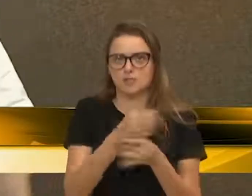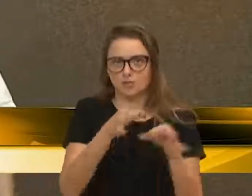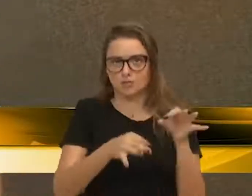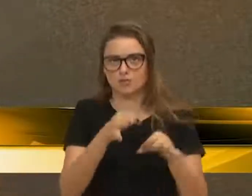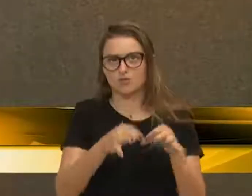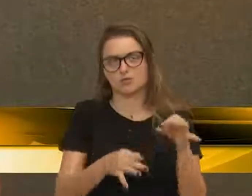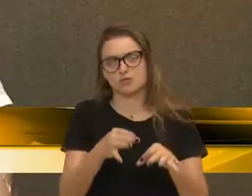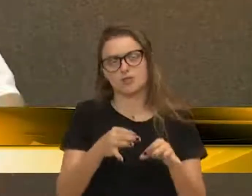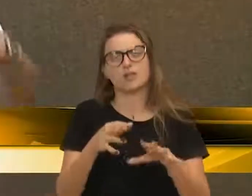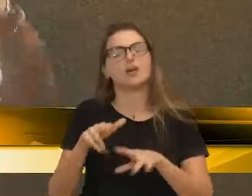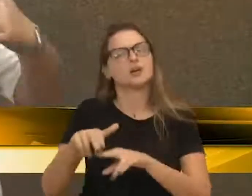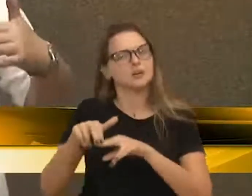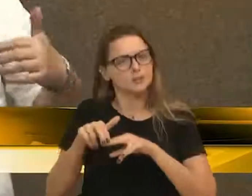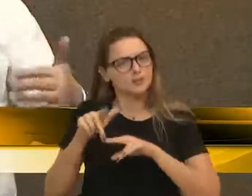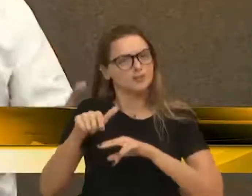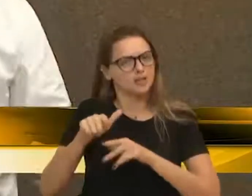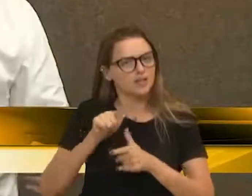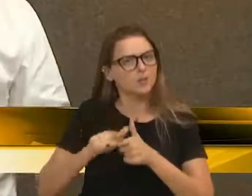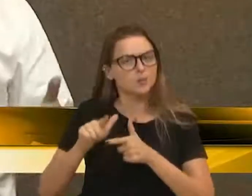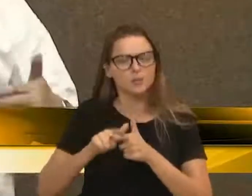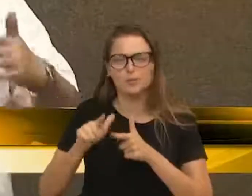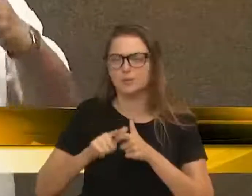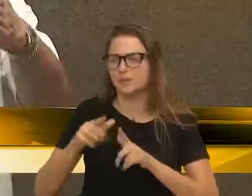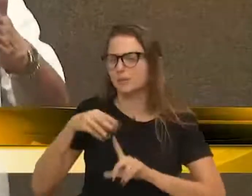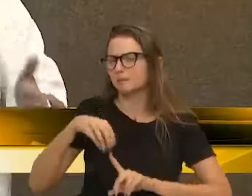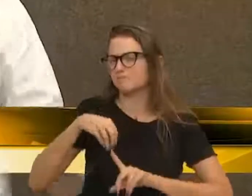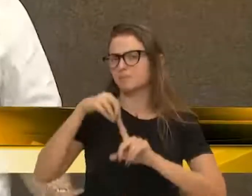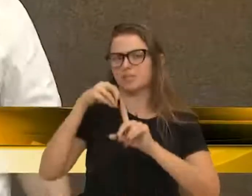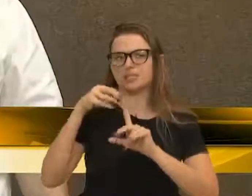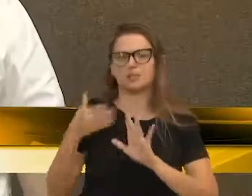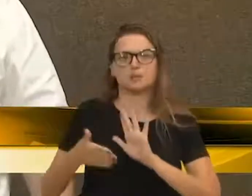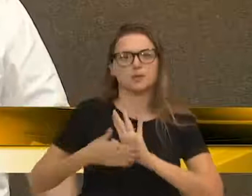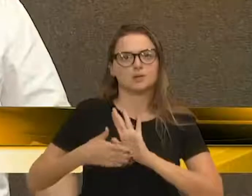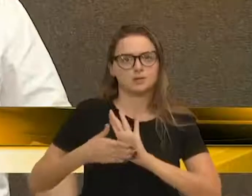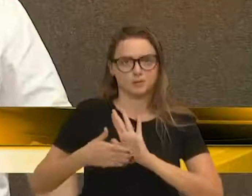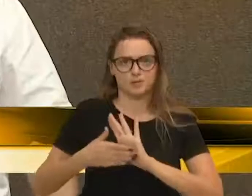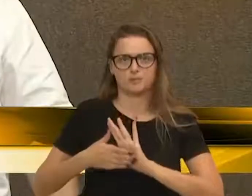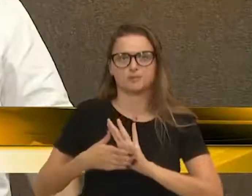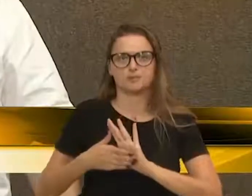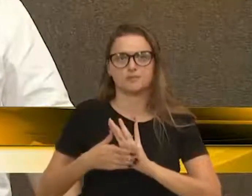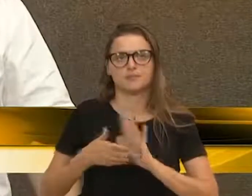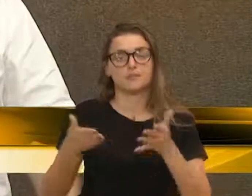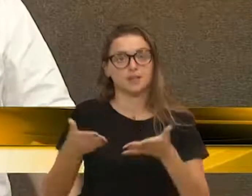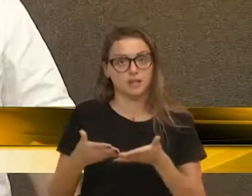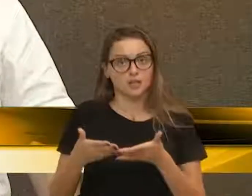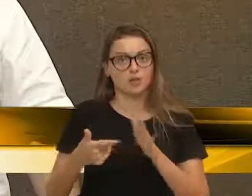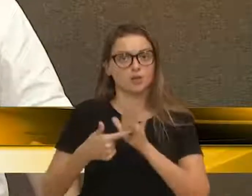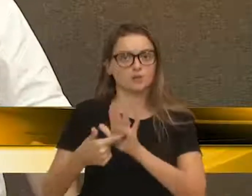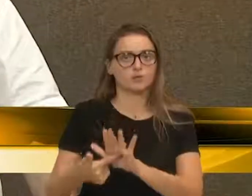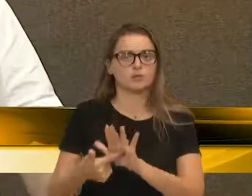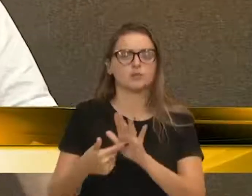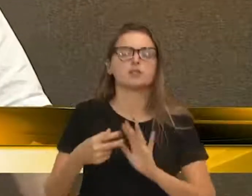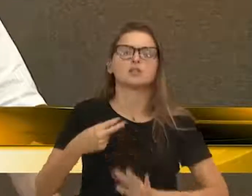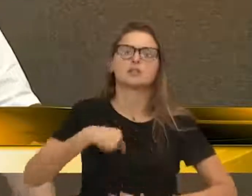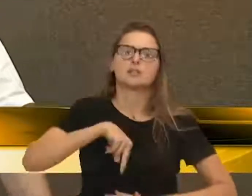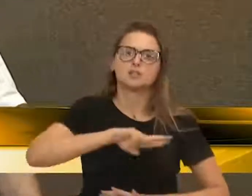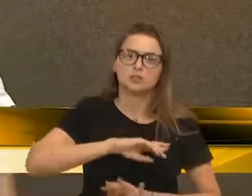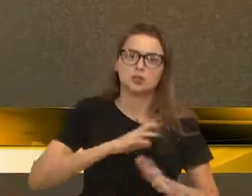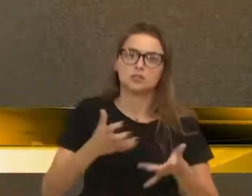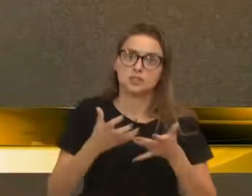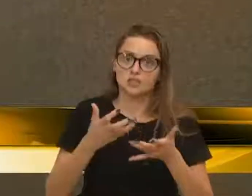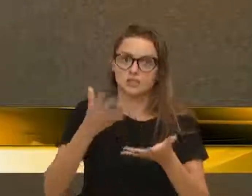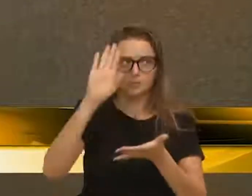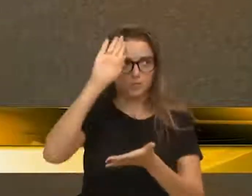sentido, esse é um dos problemas principais dessa proposta que foi encaminhada. Então, a gente quer e quer